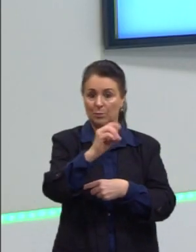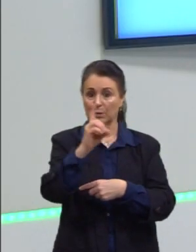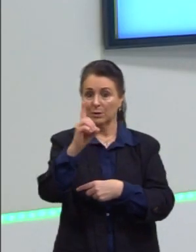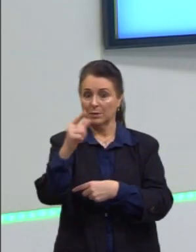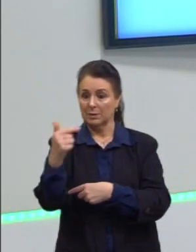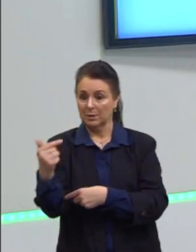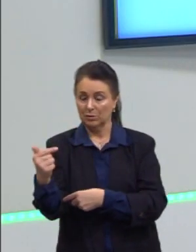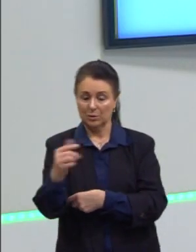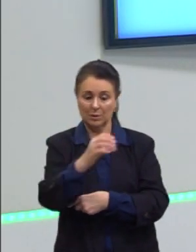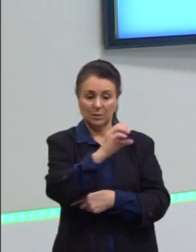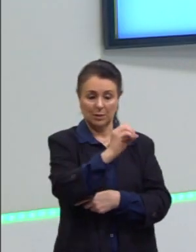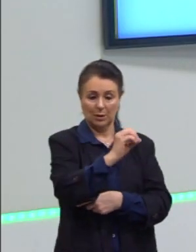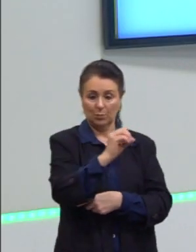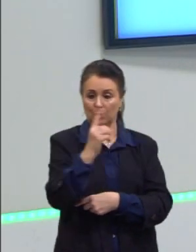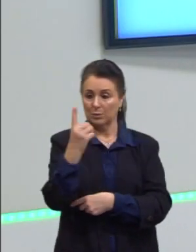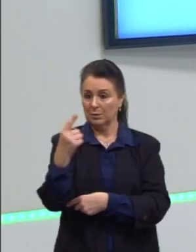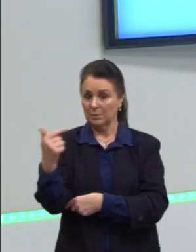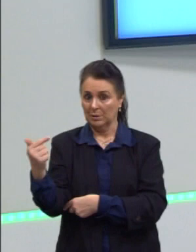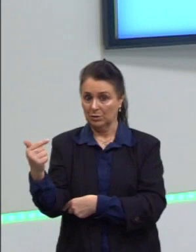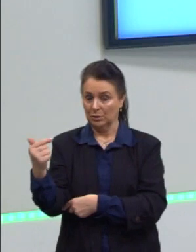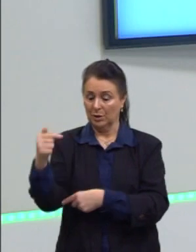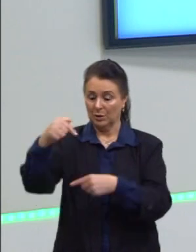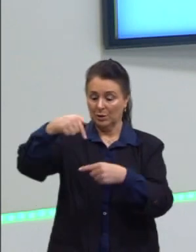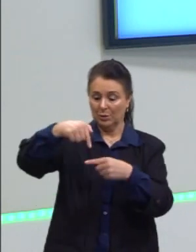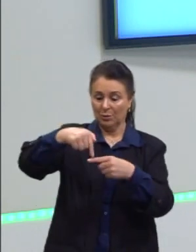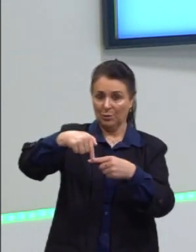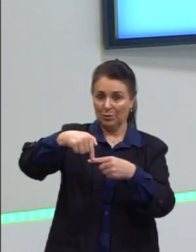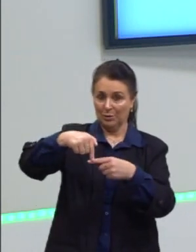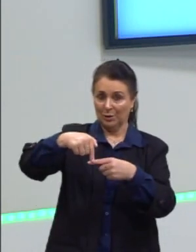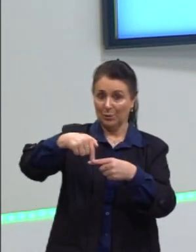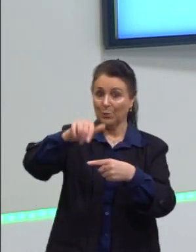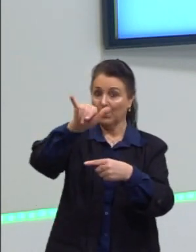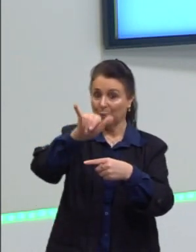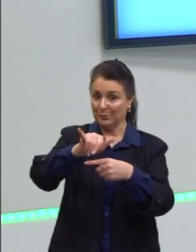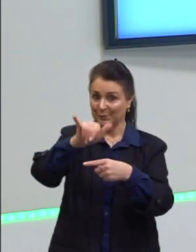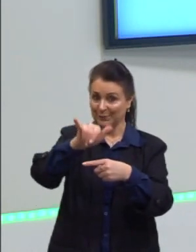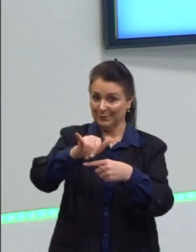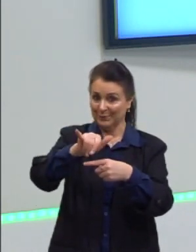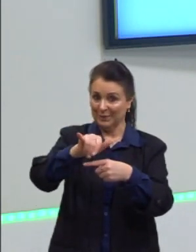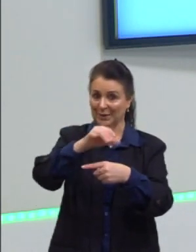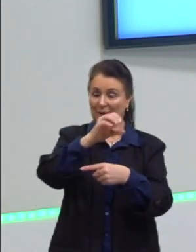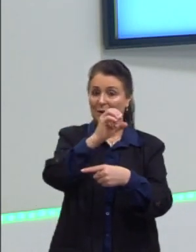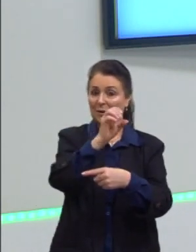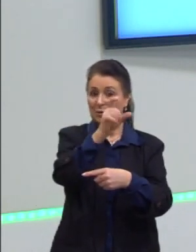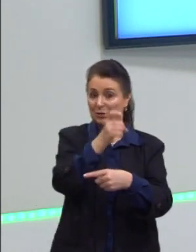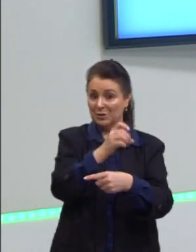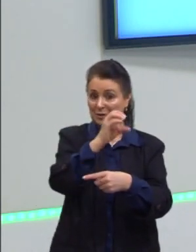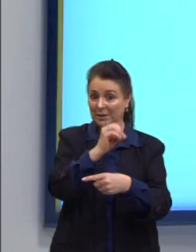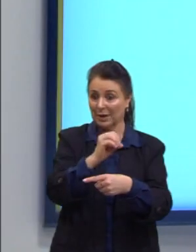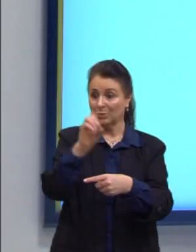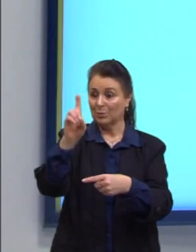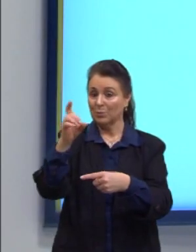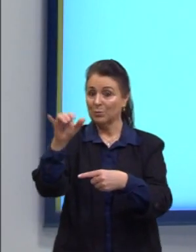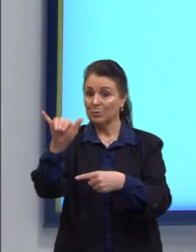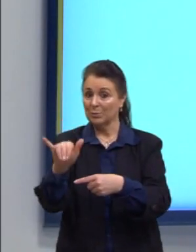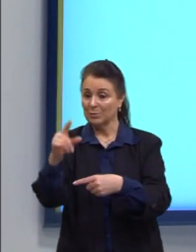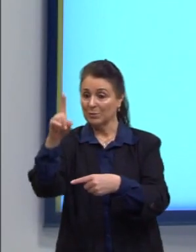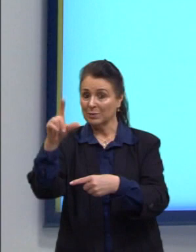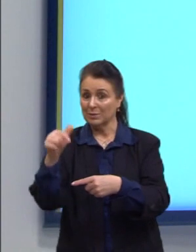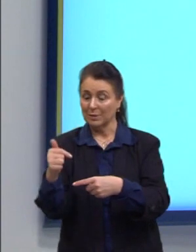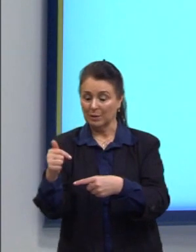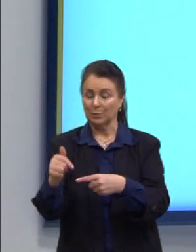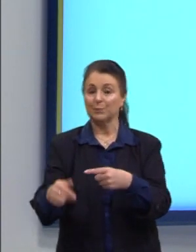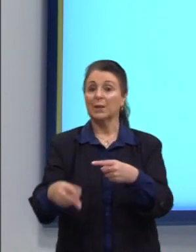porque é o ponto que corta o eixo Y, então, o X vale zero, o Y vale 17. E o segundo par